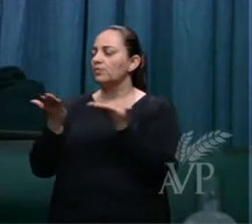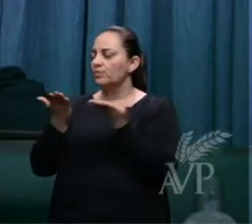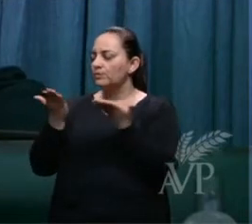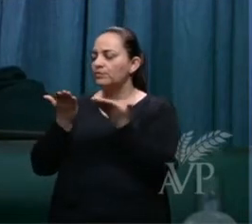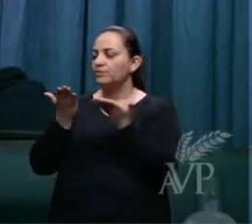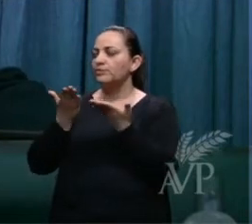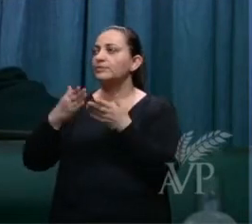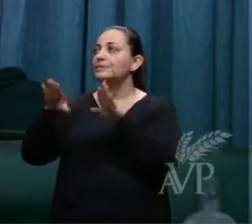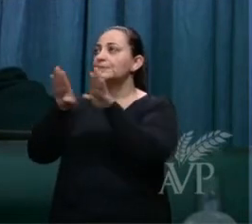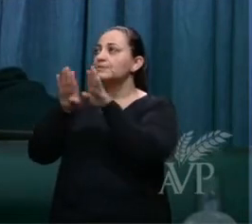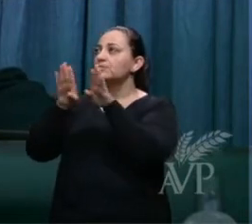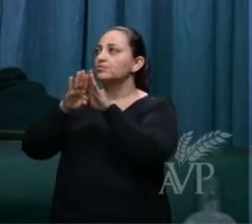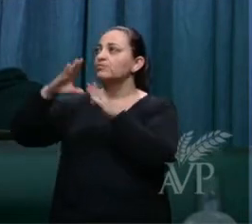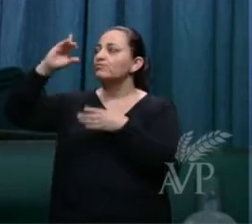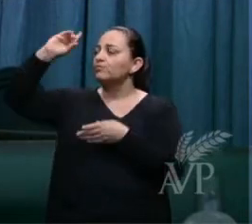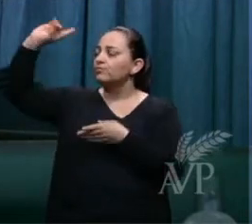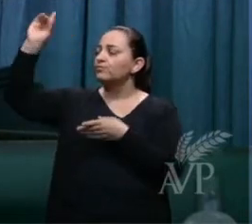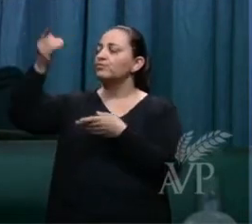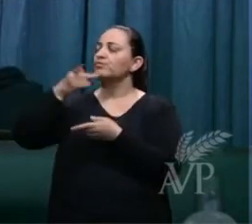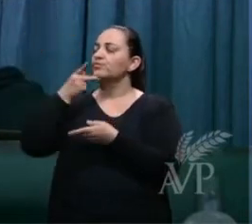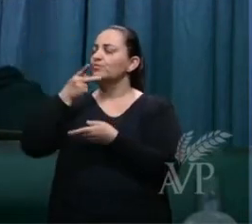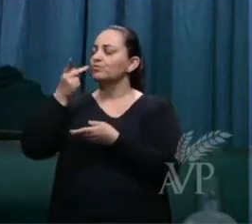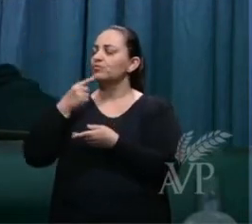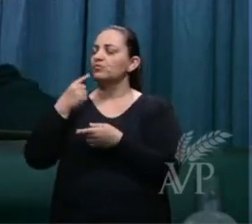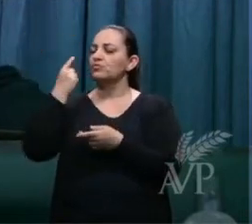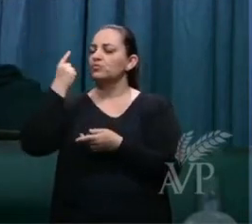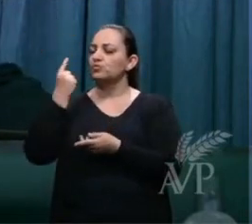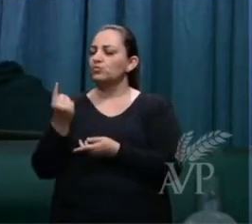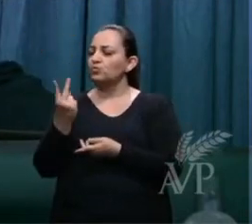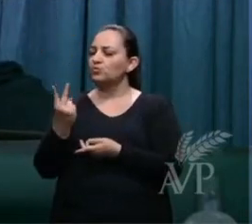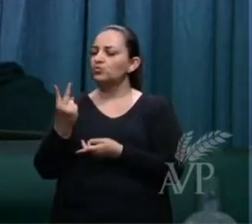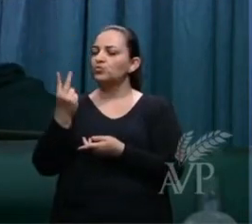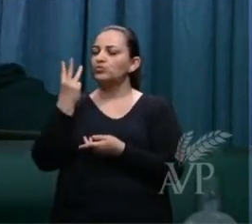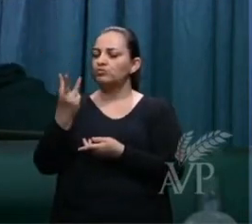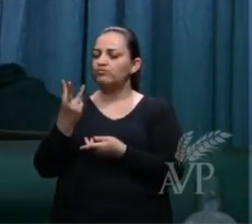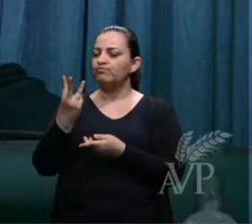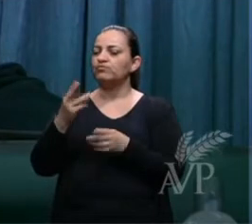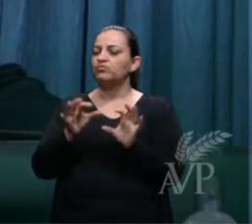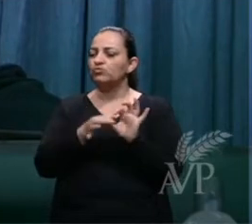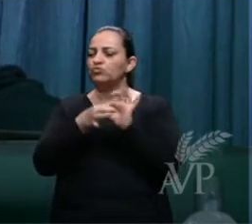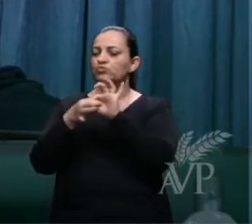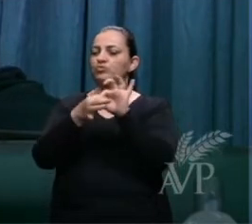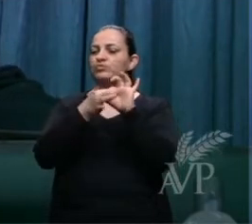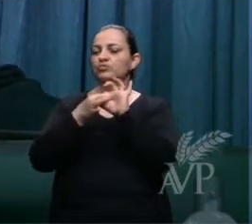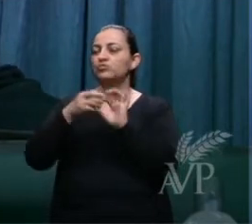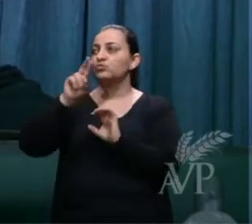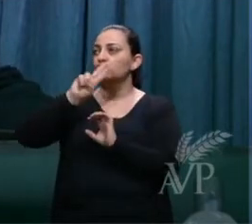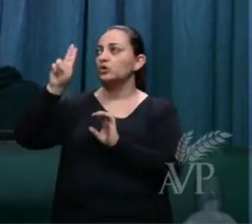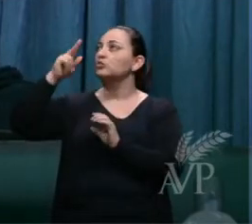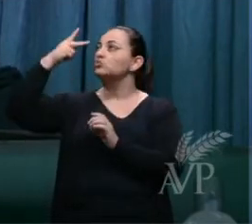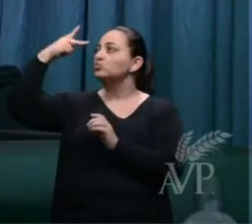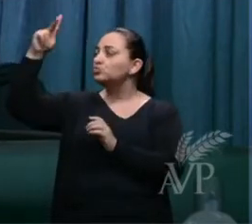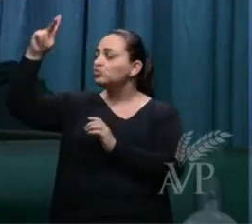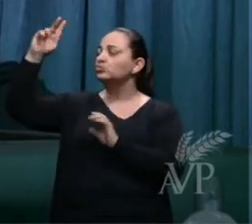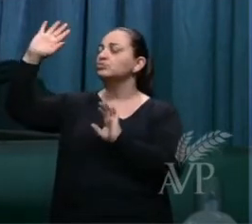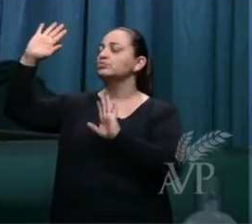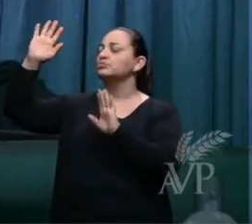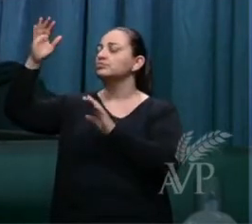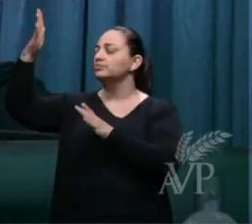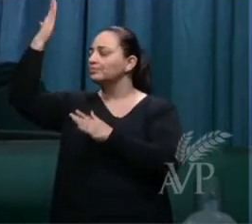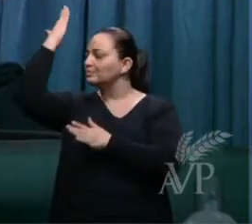Senhor disse que aonde estivesse dois ou três reunidos em Teu nome, o Senhor estaria